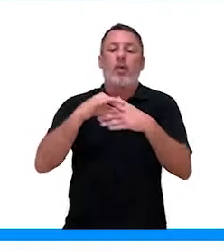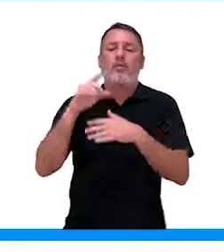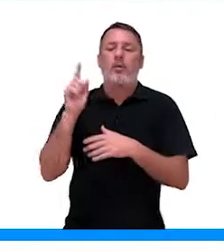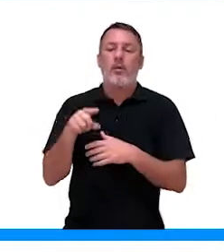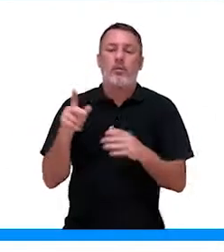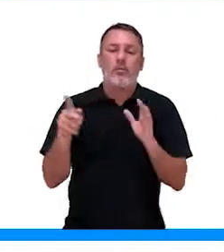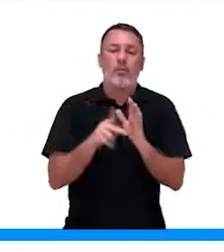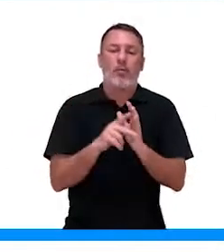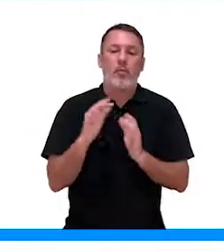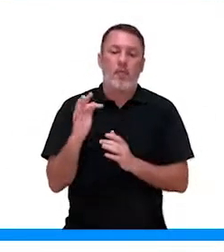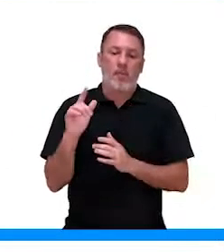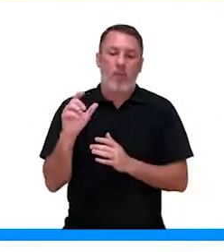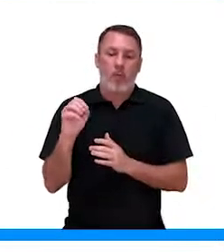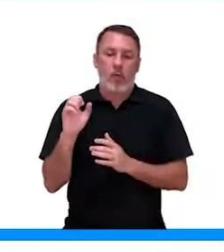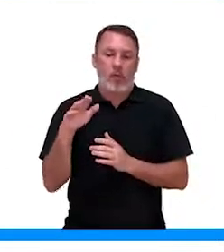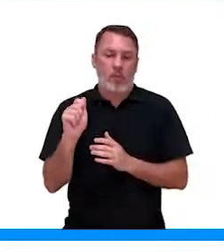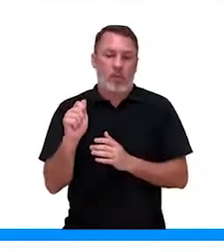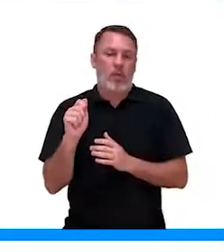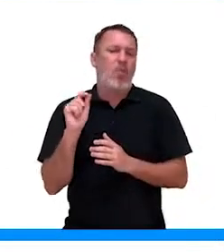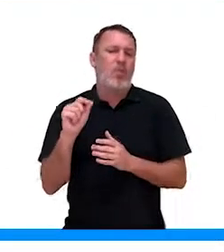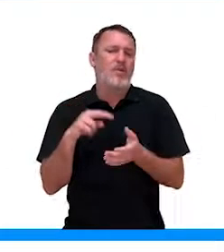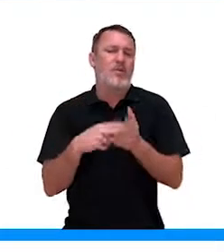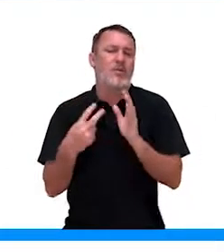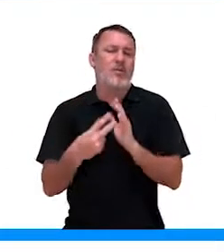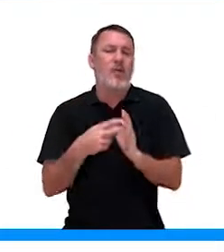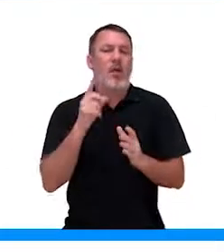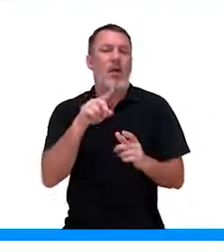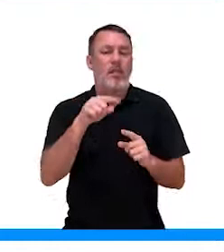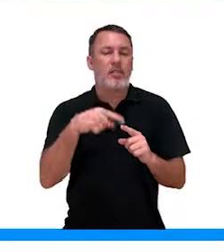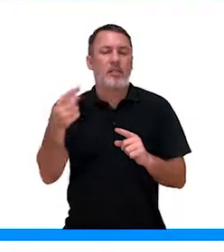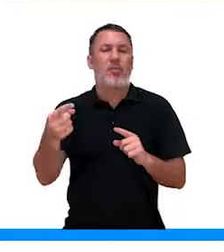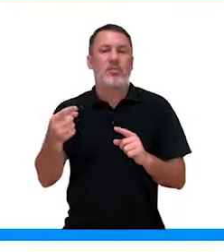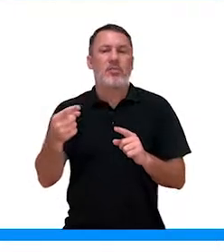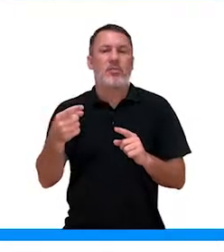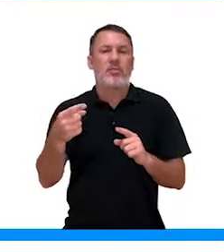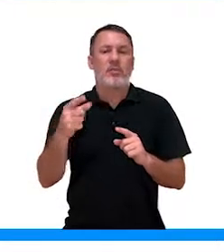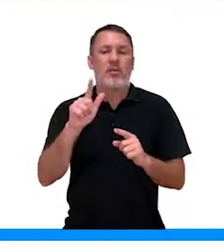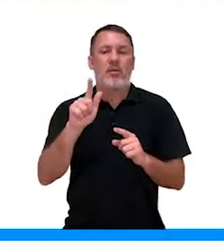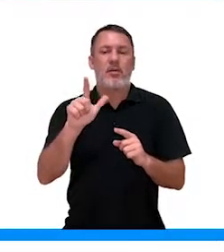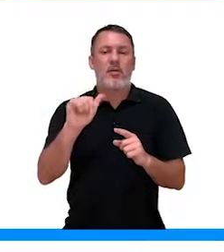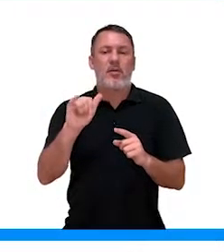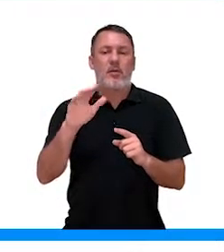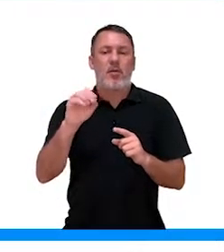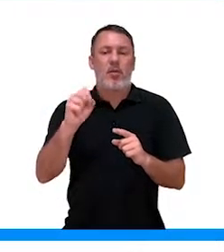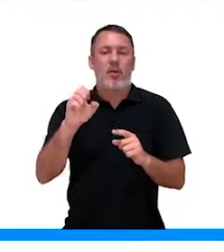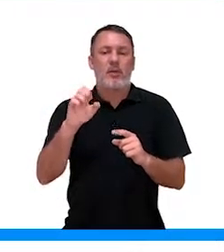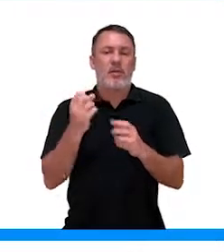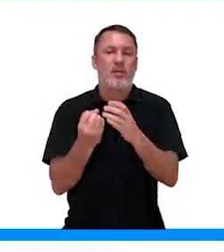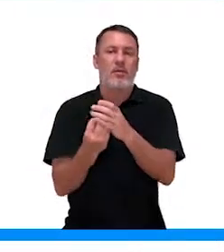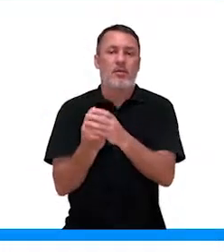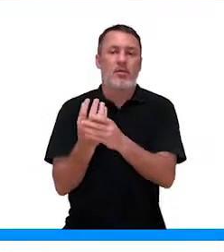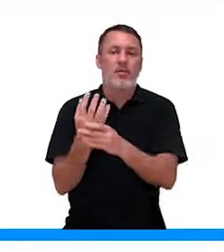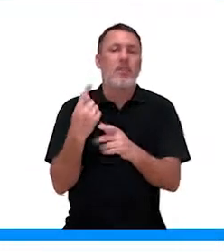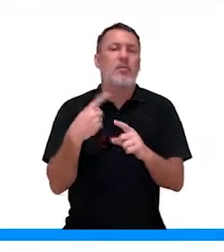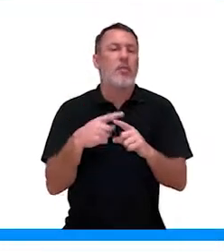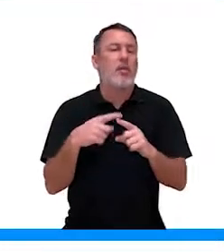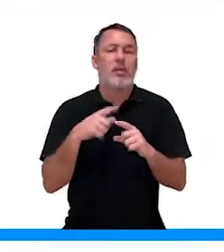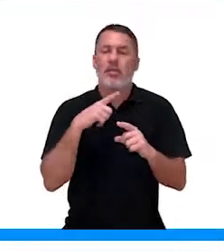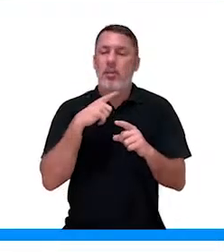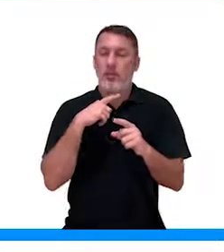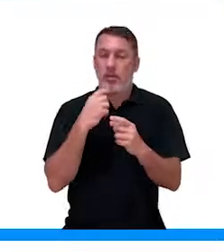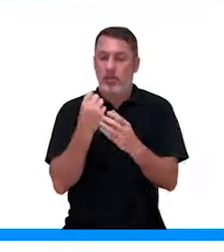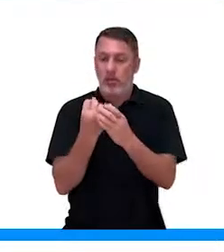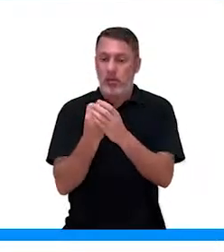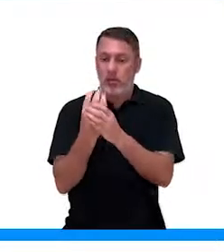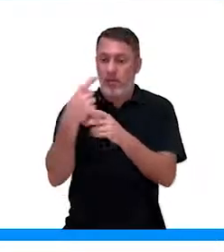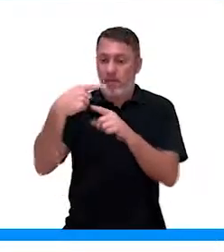as substâncias orgânicas, né? A glicose que foi produzida depois da fotossíntese. E ela vai se deslocar para